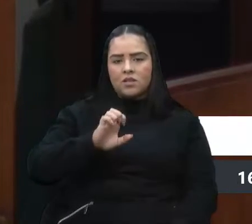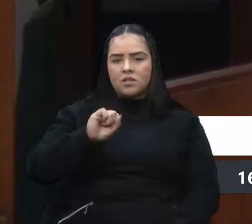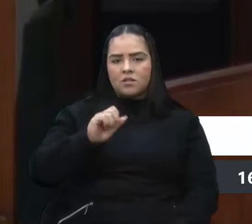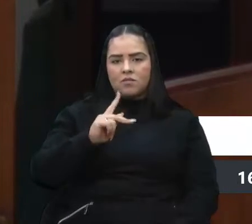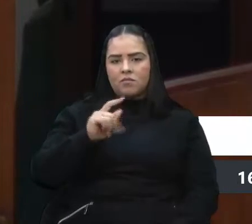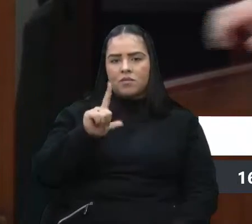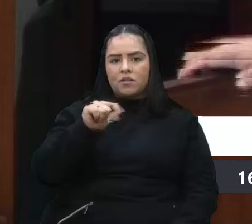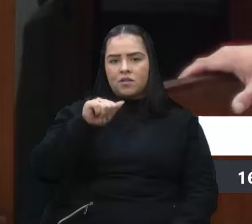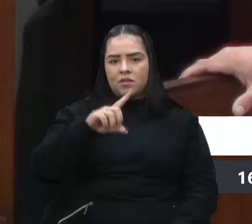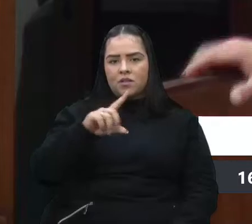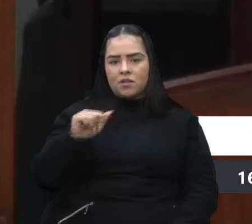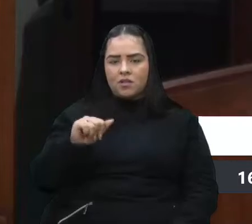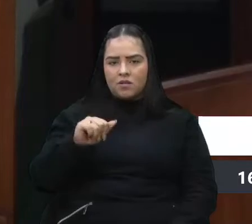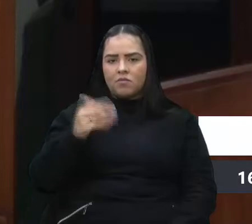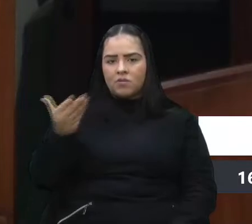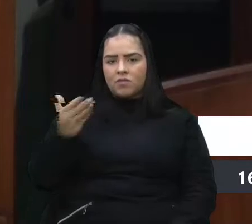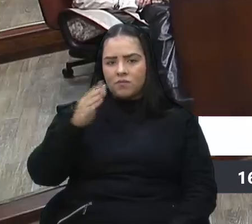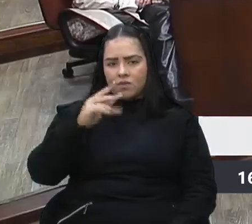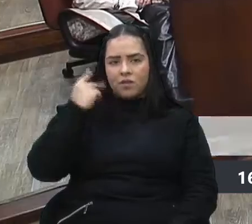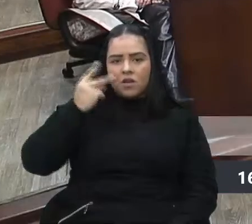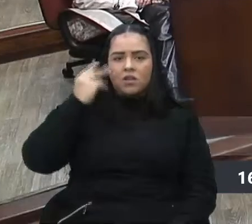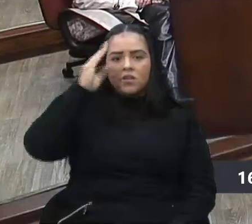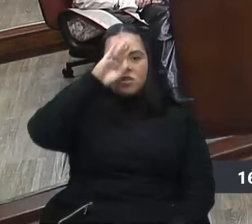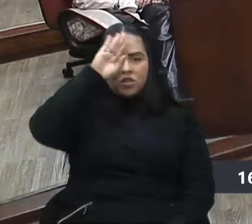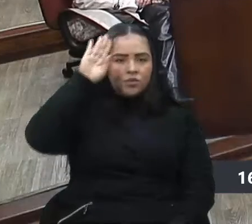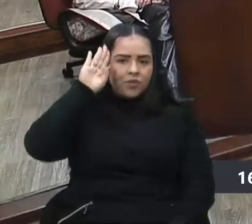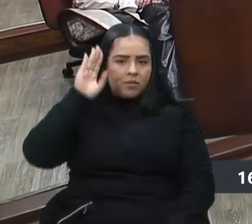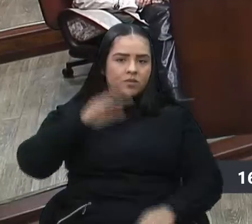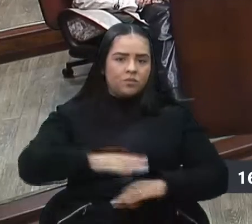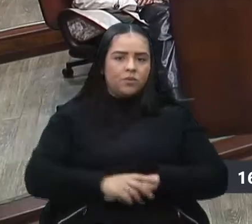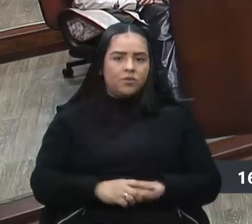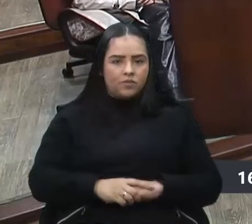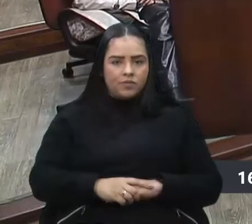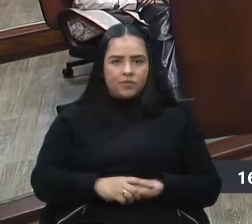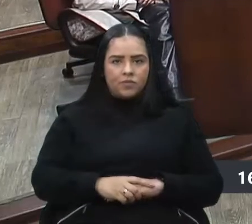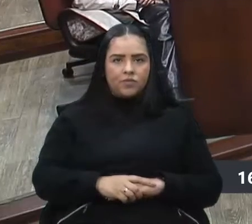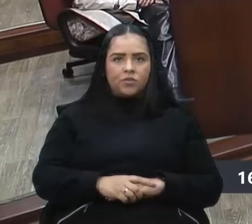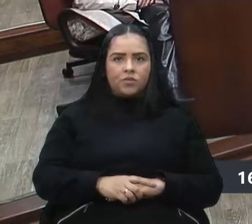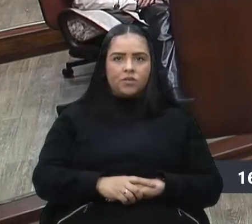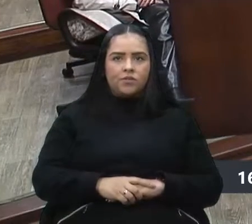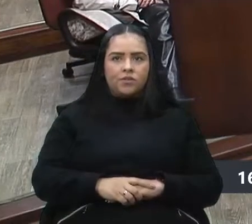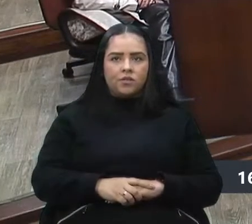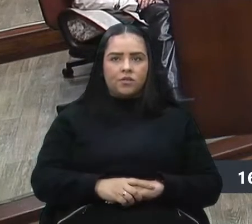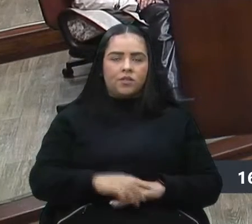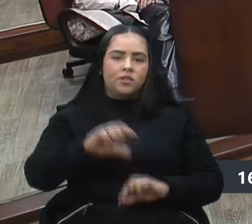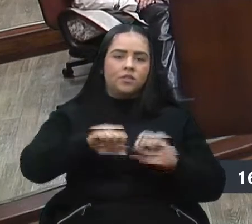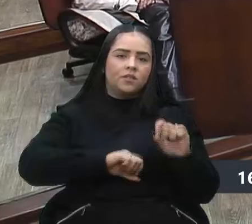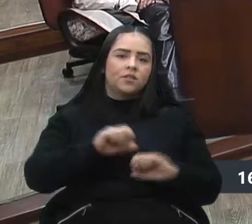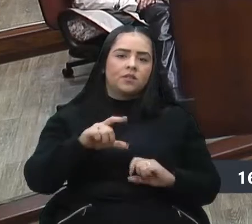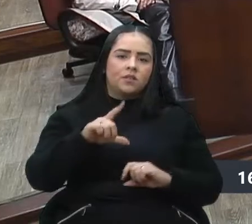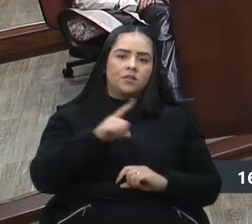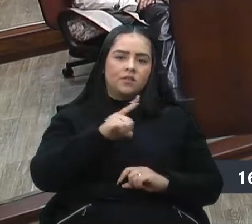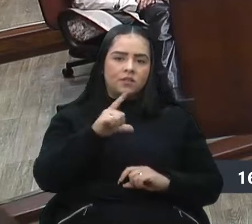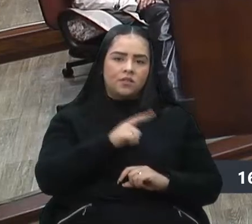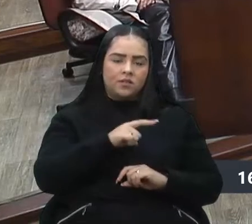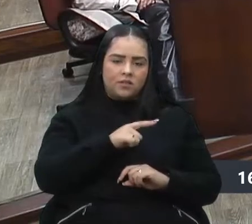Por gentileza, a sua parte, vereador Bressan. Obrigado, vereador Valim. Quero me somar aí, vereador Valim, que